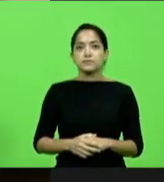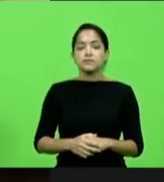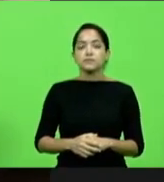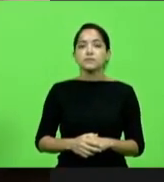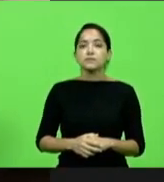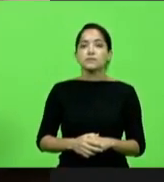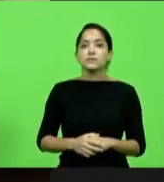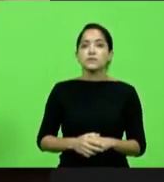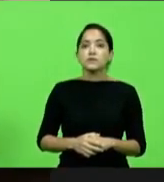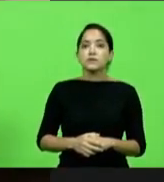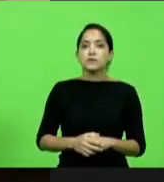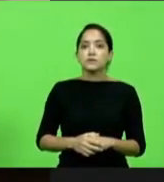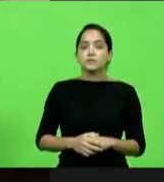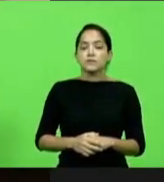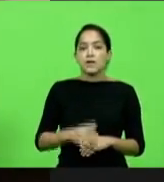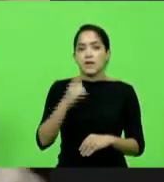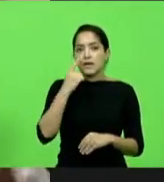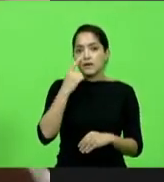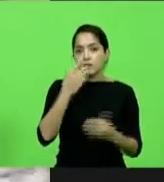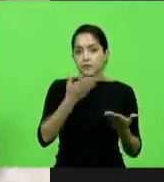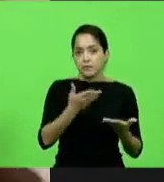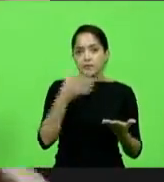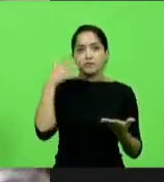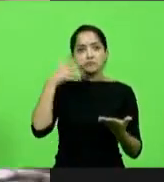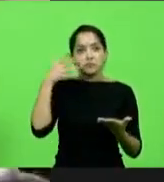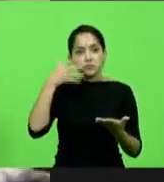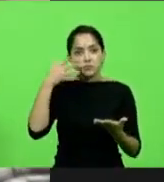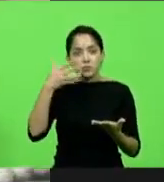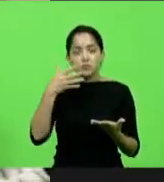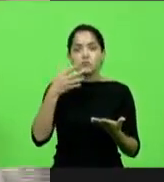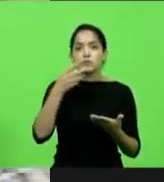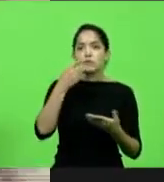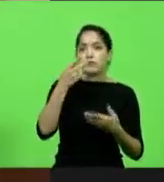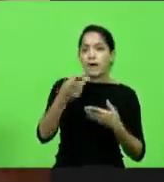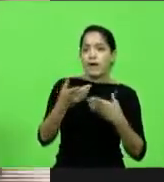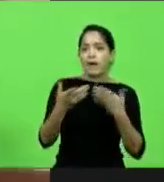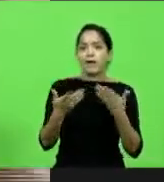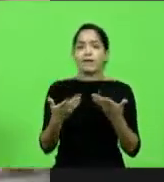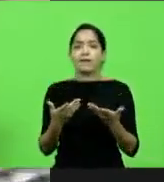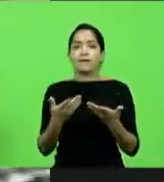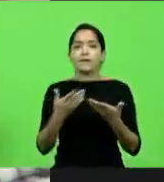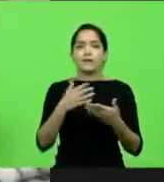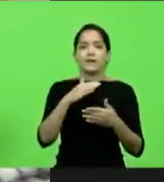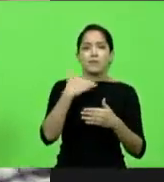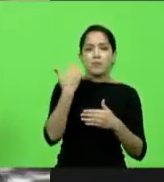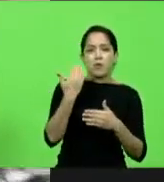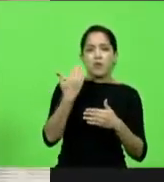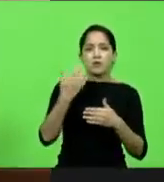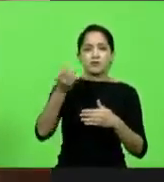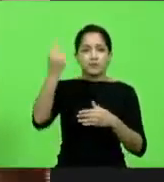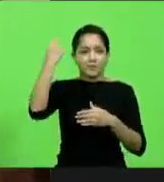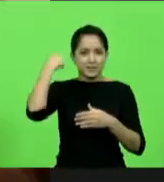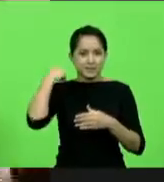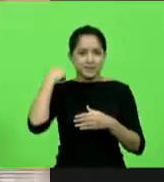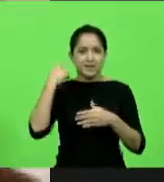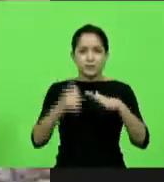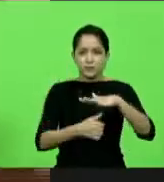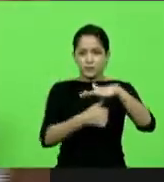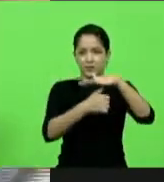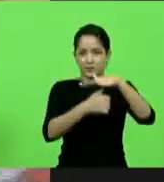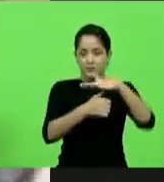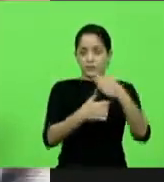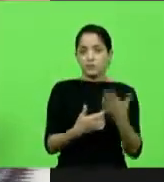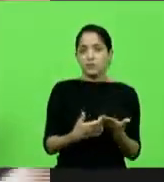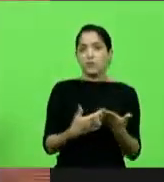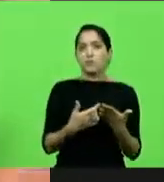Eu vi a manifestação dos nossos colegas. Se fala muito da morte do reitor, da prisão do reitor, no Brasil se